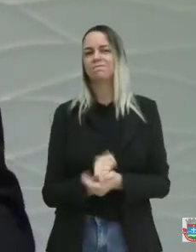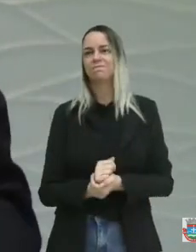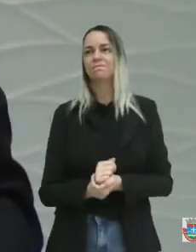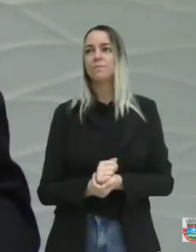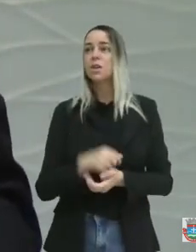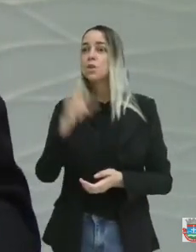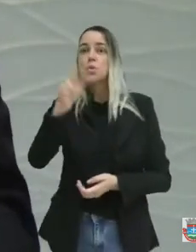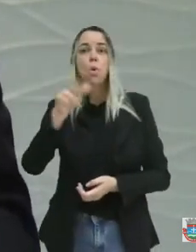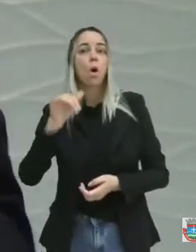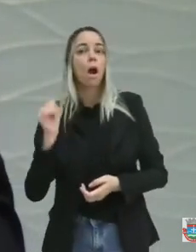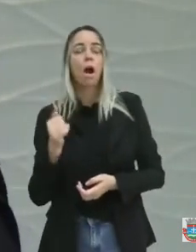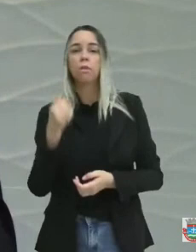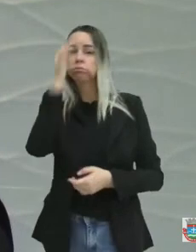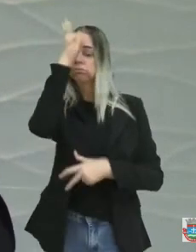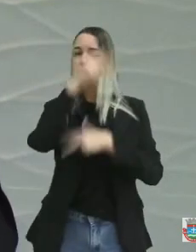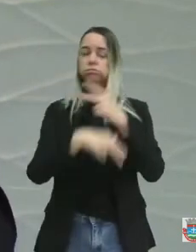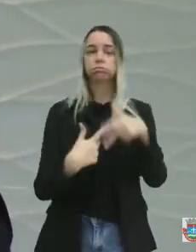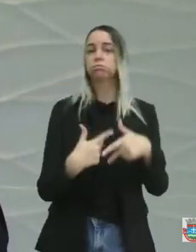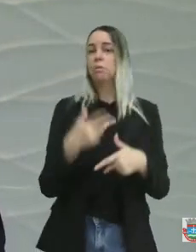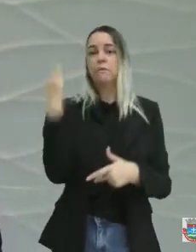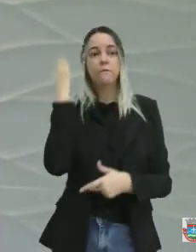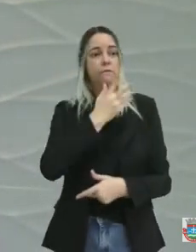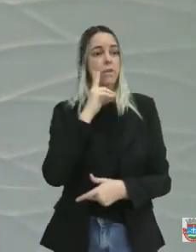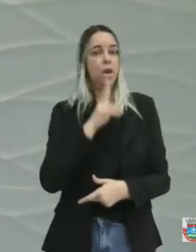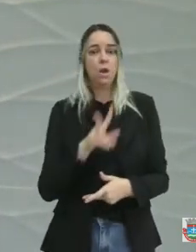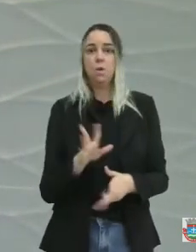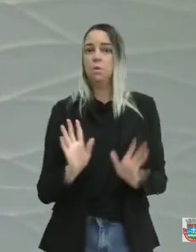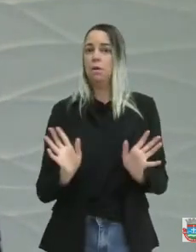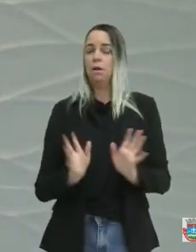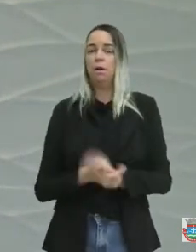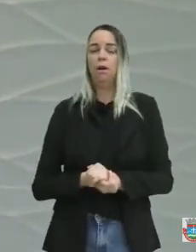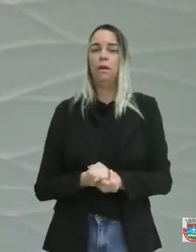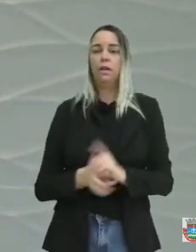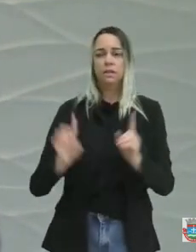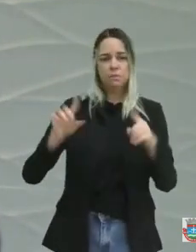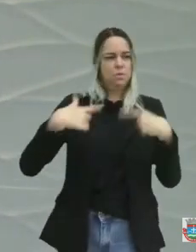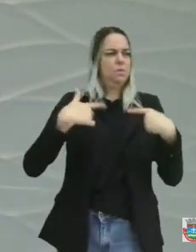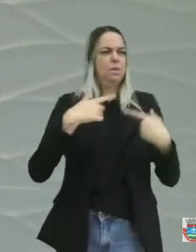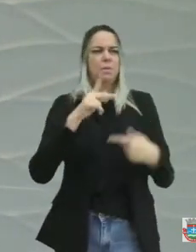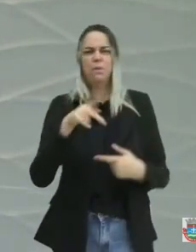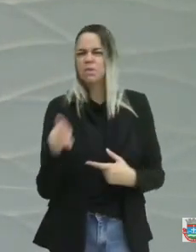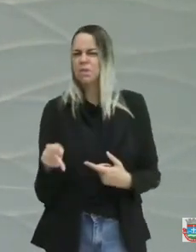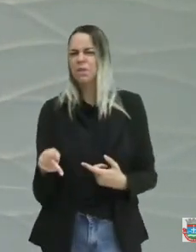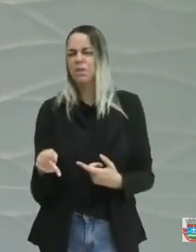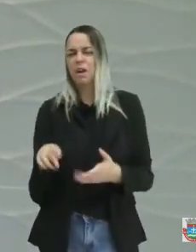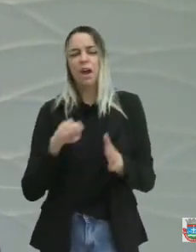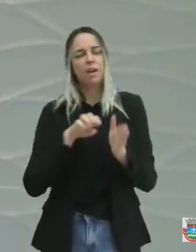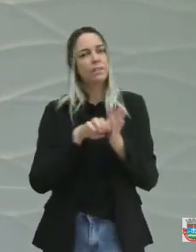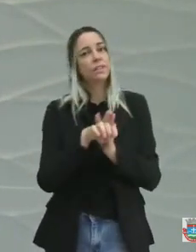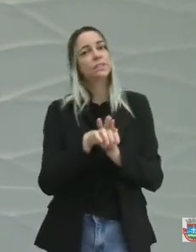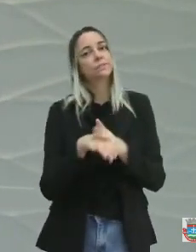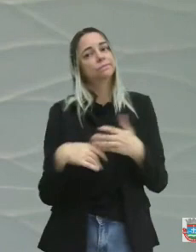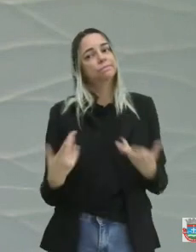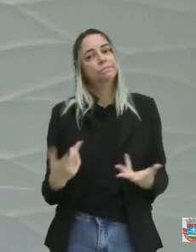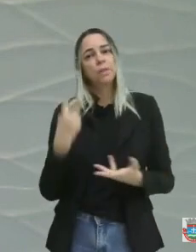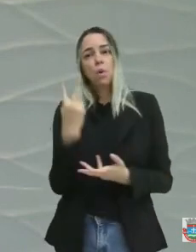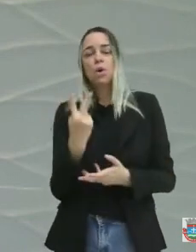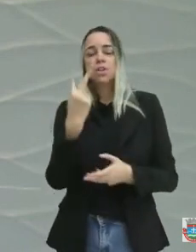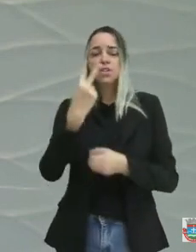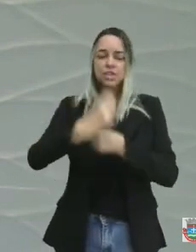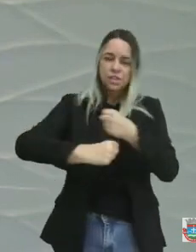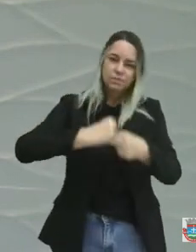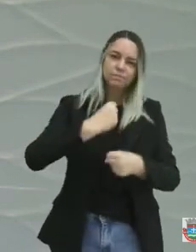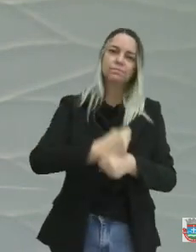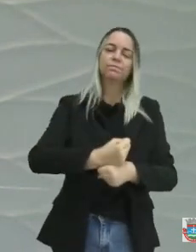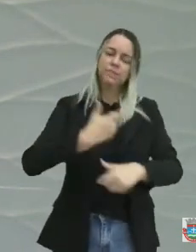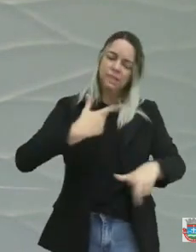Bento, sem ver uma paralisação na escola, sem ver uma reclamação de um professor efetivo. Dois anos de mandato, dois anos,